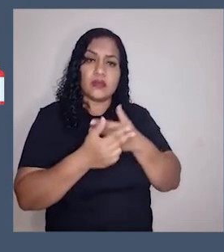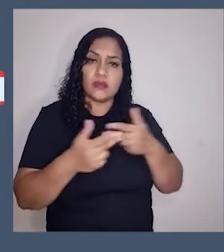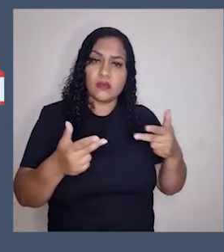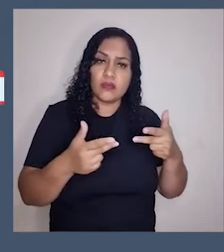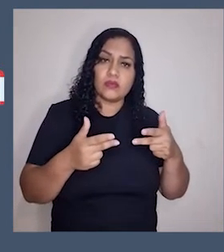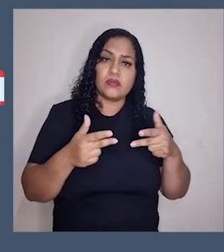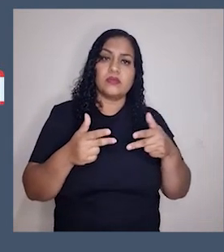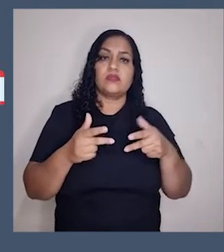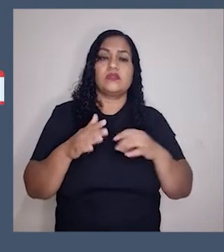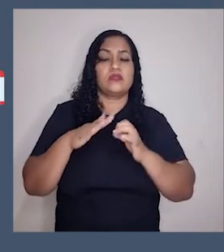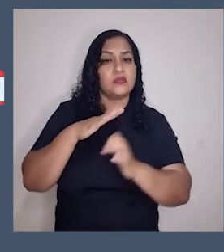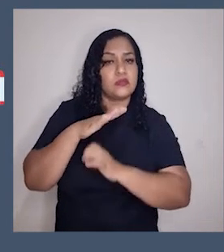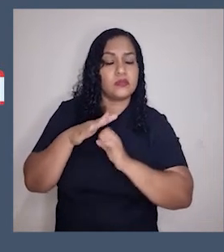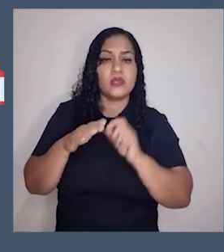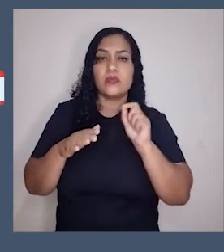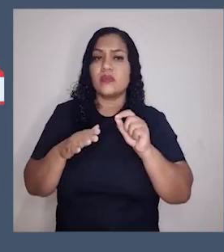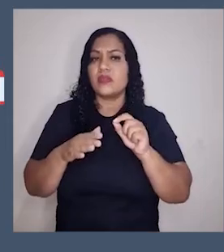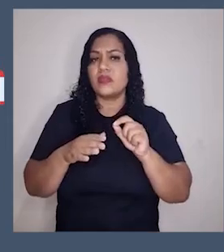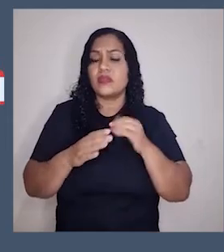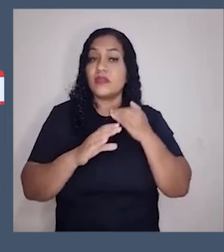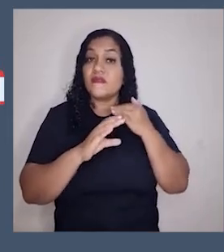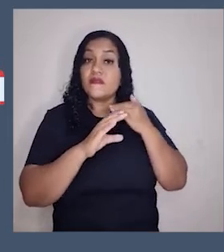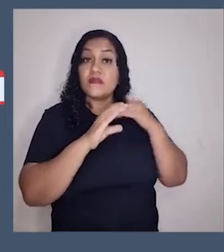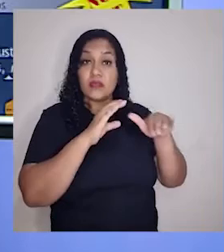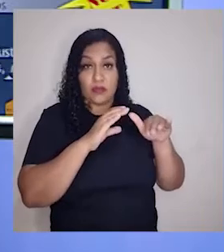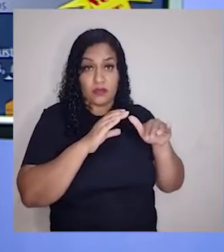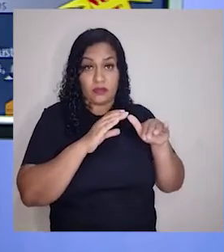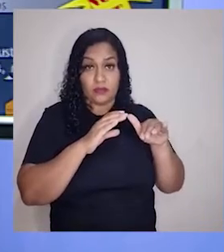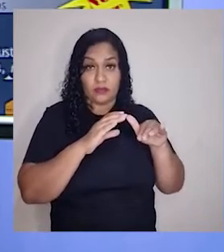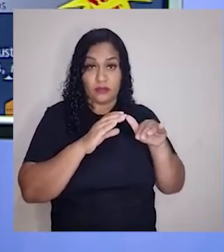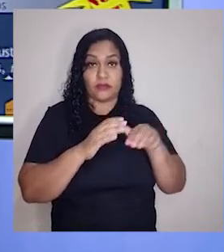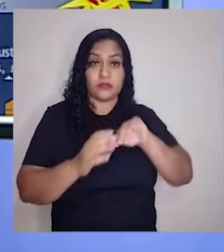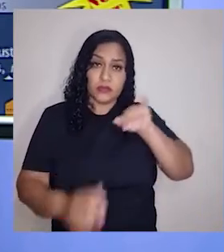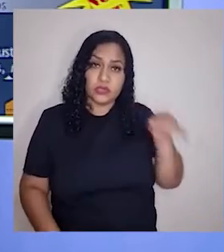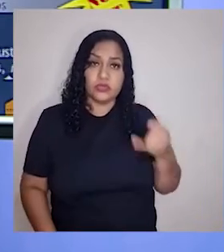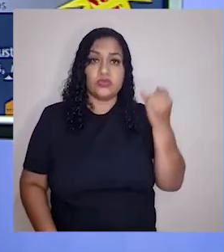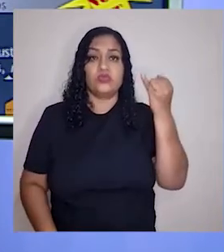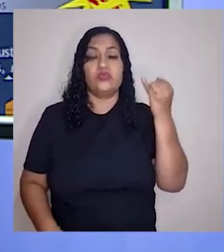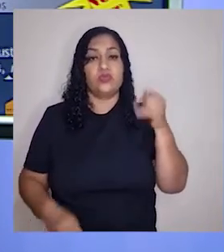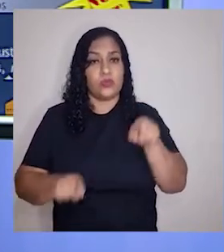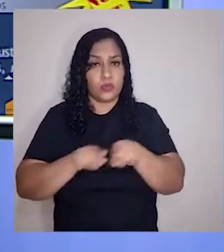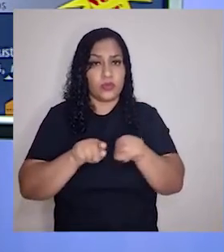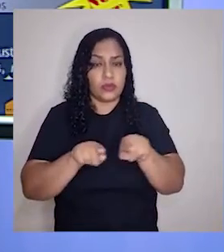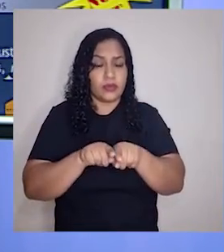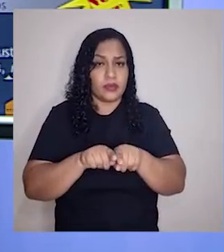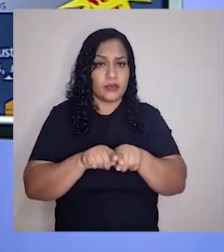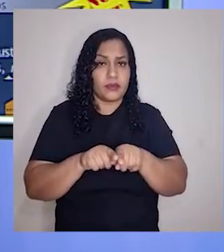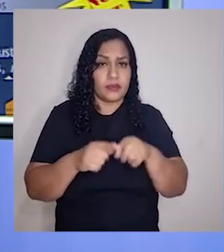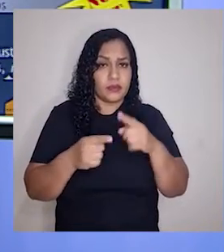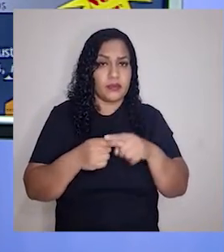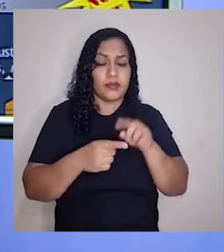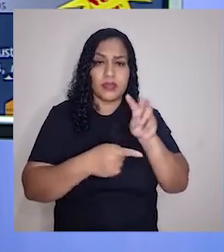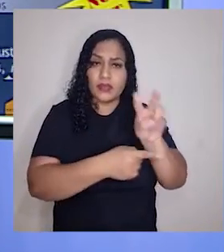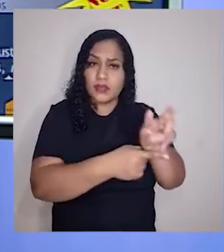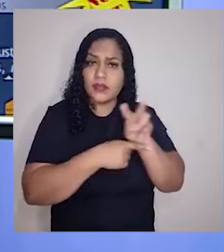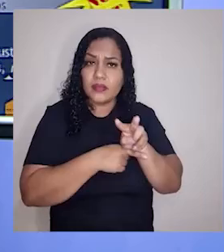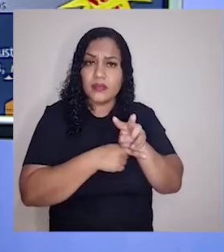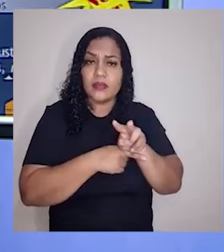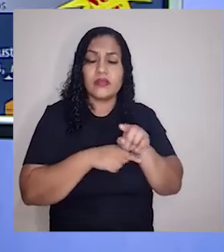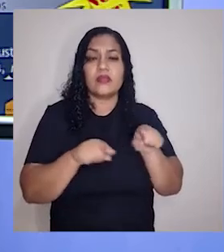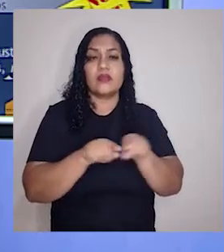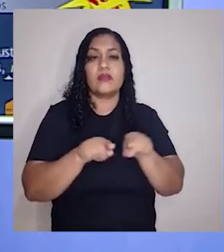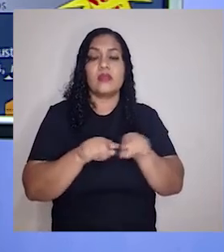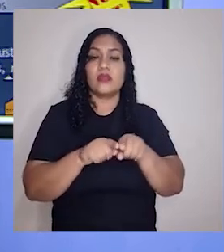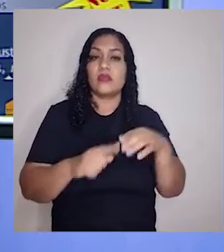industrializados. Em relação a capitais, o que nós enviamos? Nós enviamos juros, porque nós ainda pegamos empréstimos